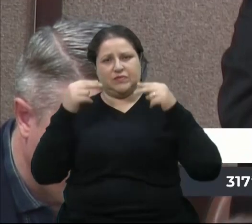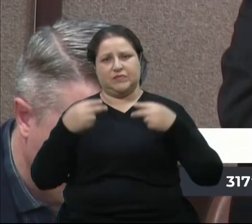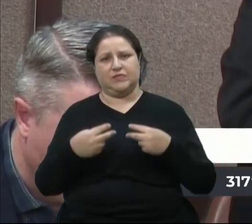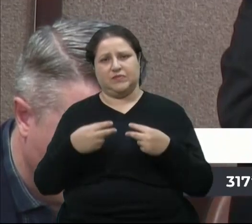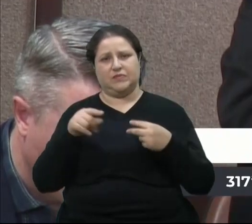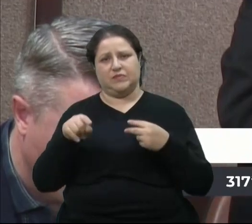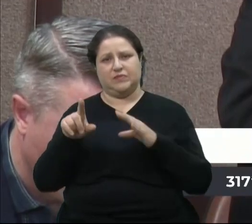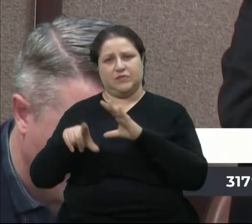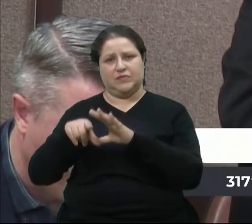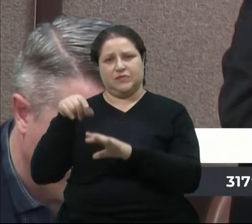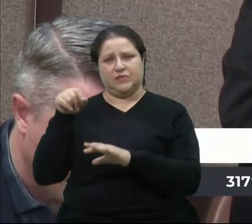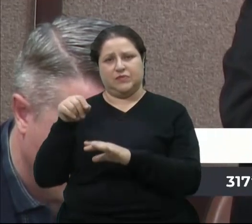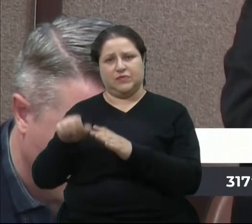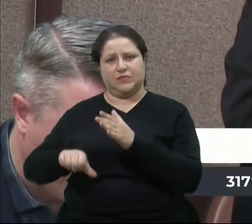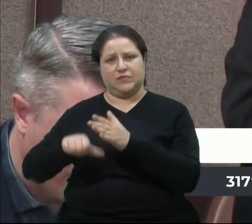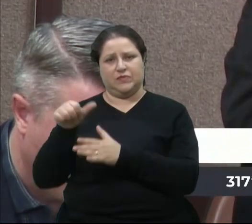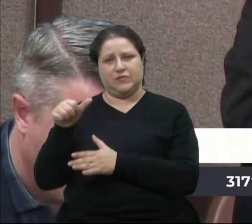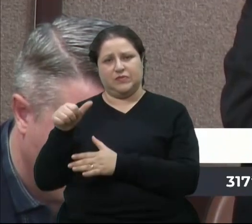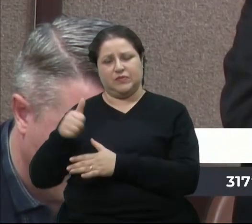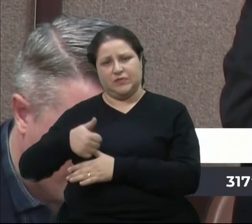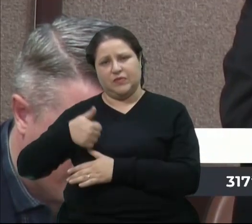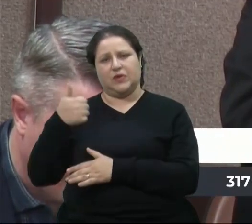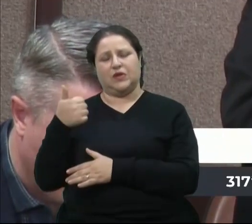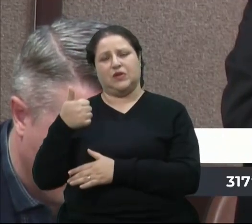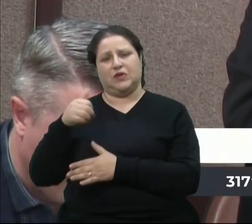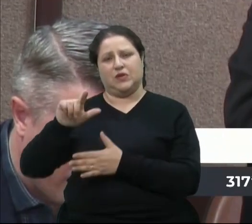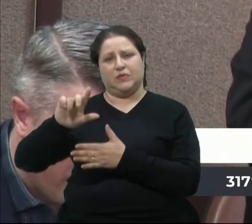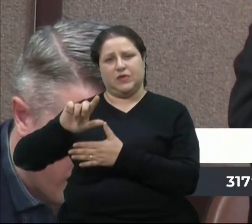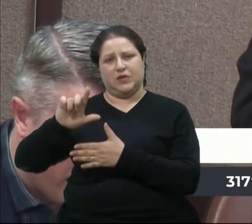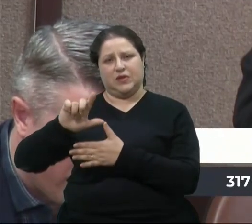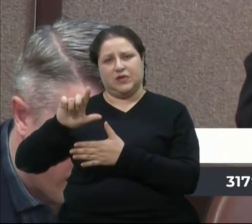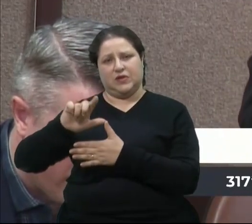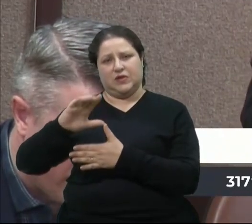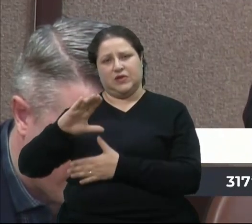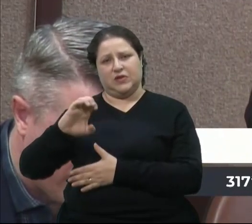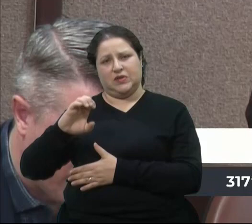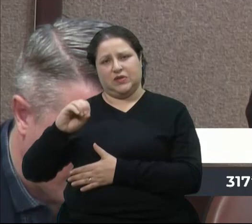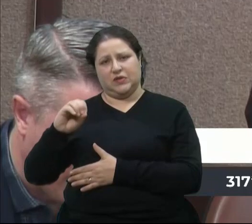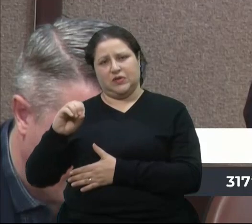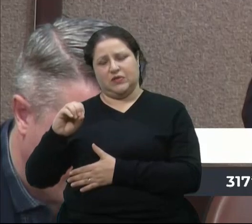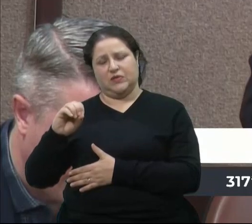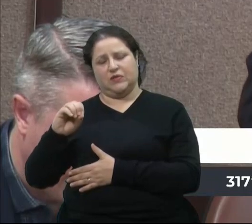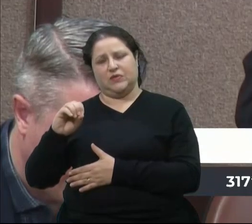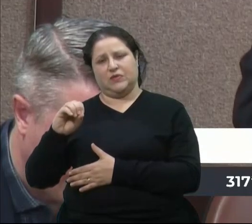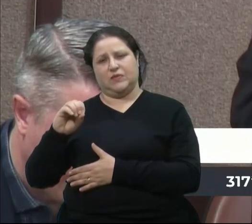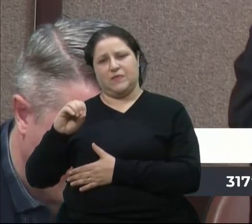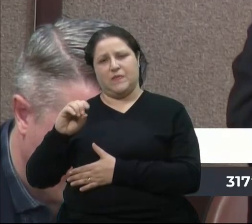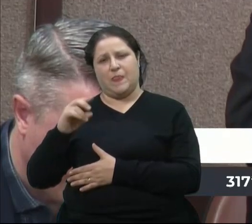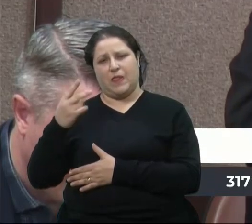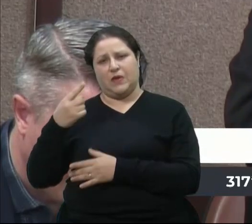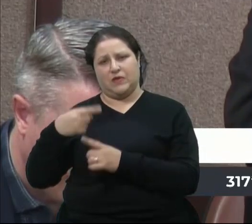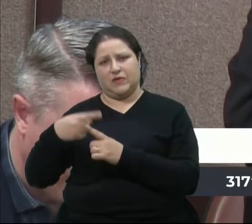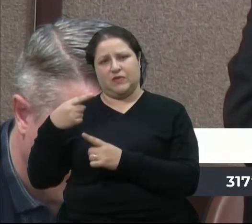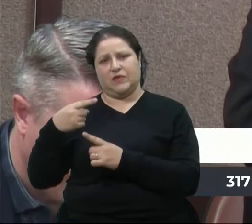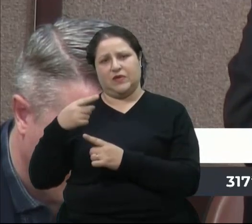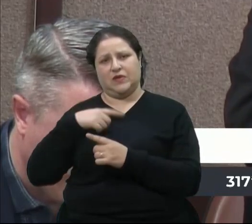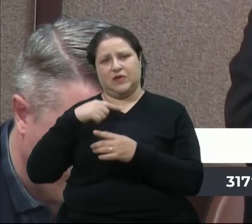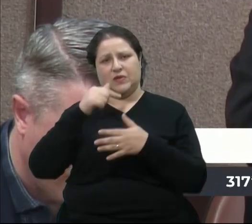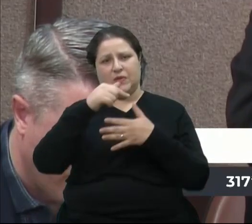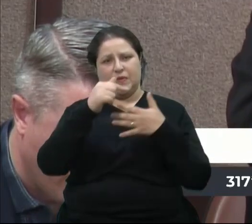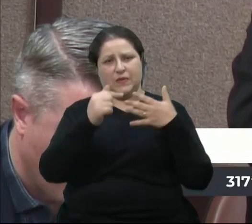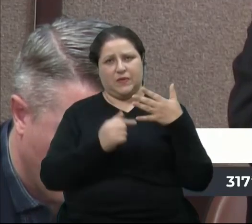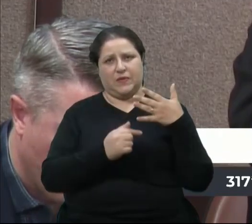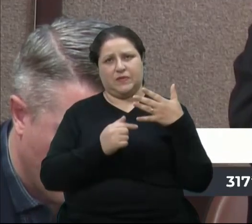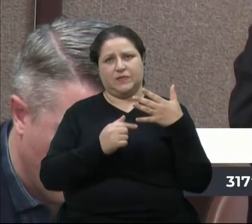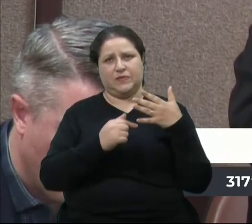tendo sido eleito o melhor CEO da América Latina por duas vezes consecutivas, conforme o ranking institucional Investor